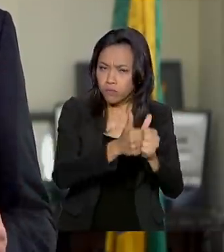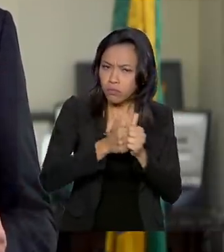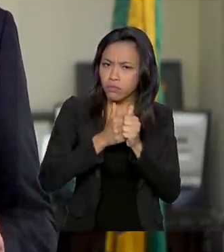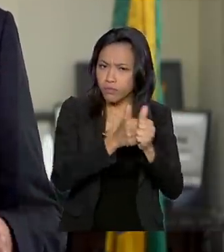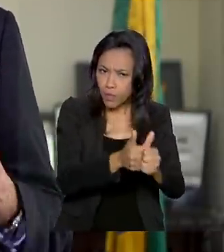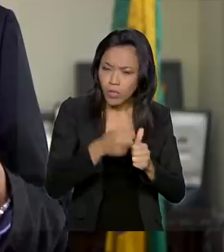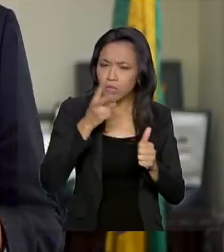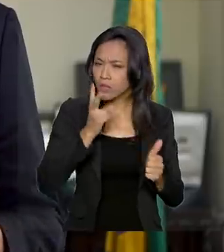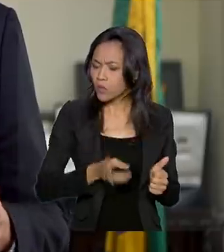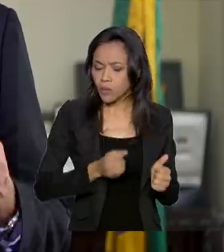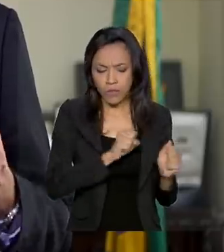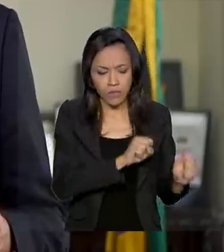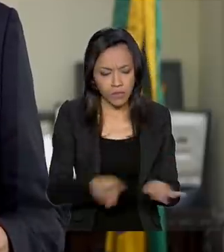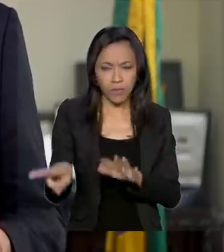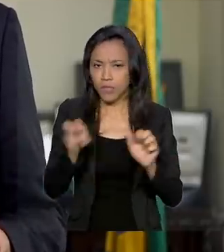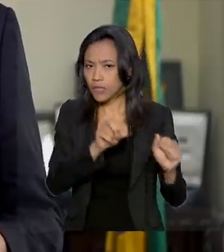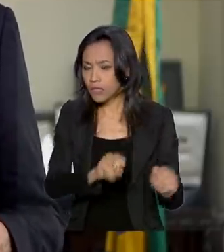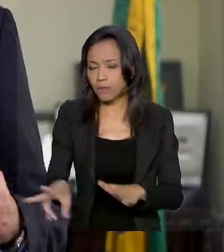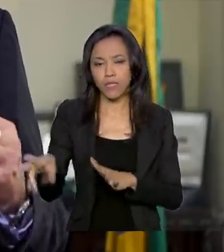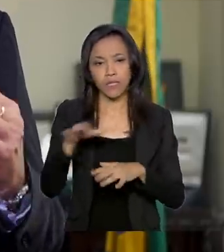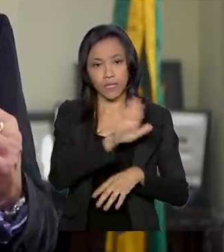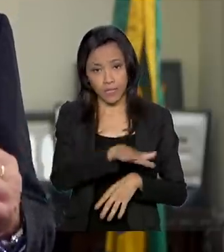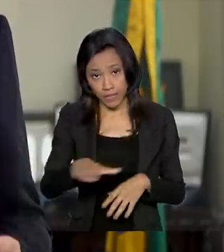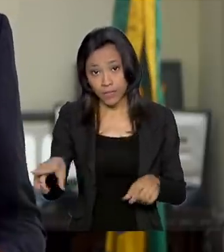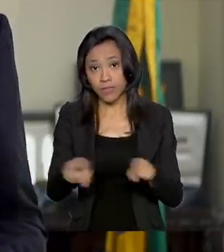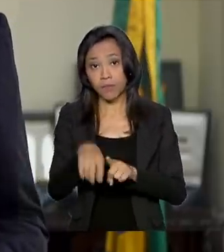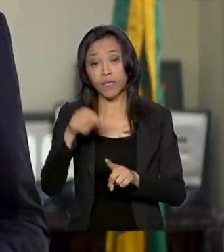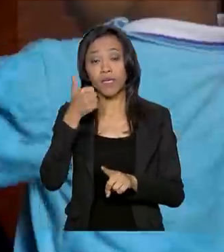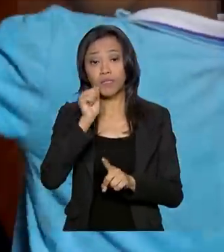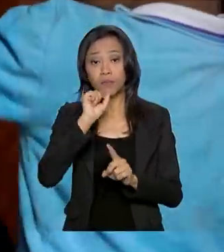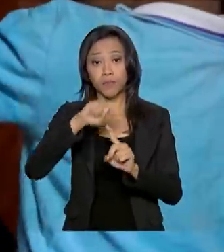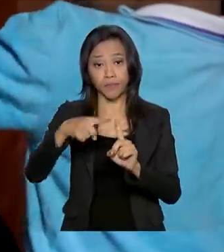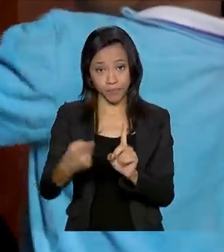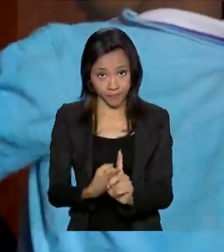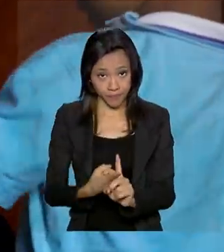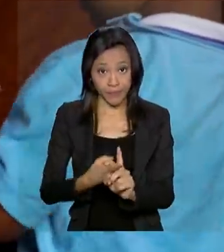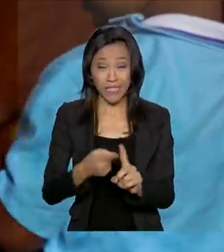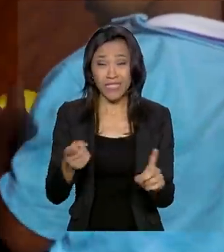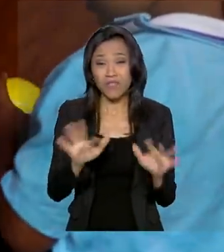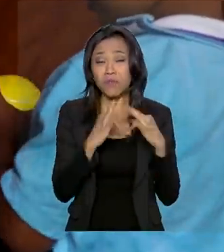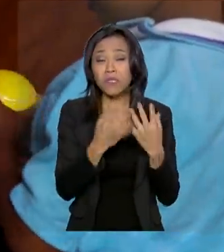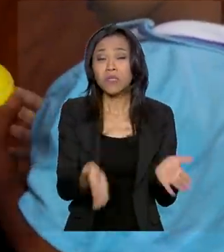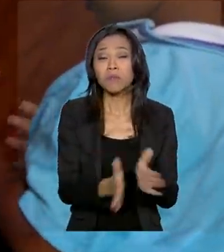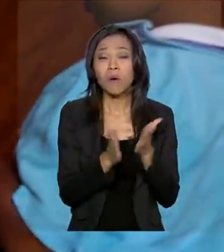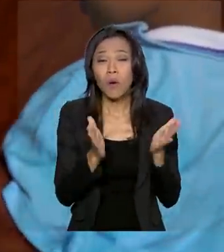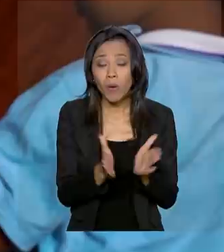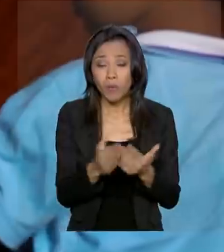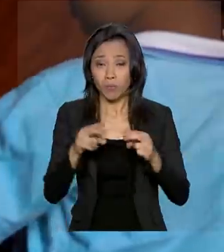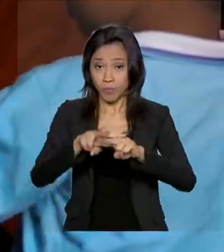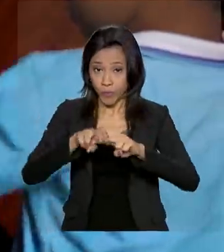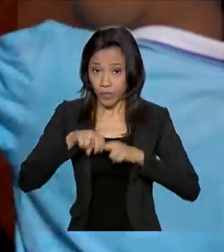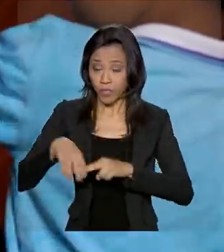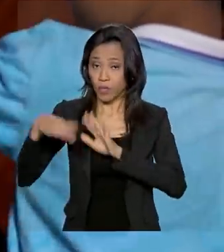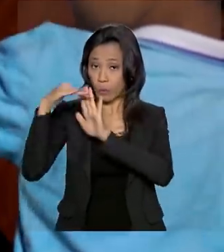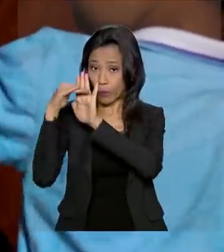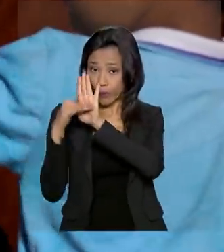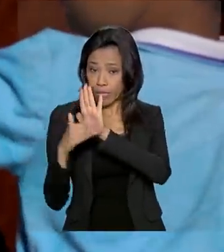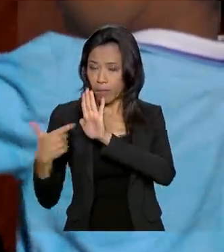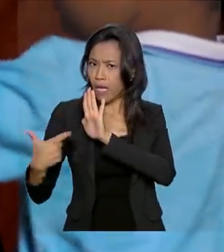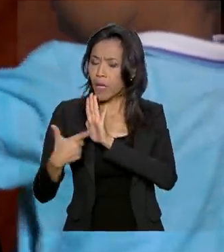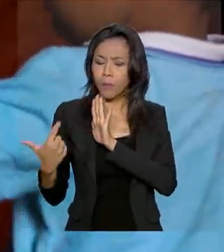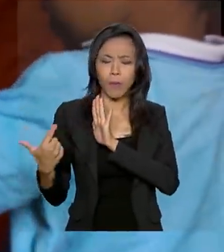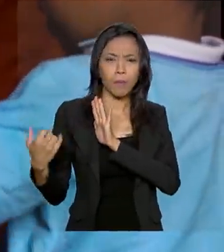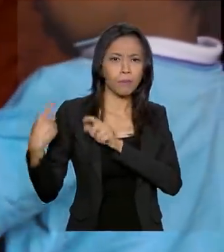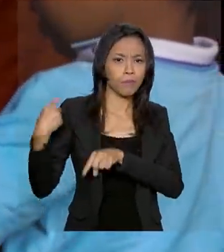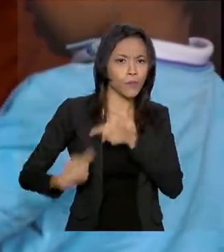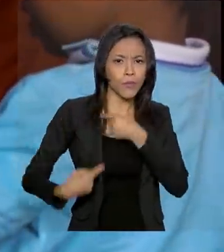semana das crianças e gestantes das famílias mais pobres. É por isso que o programa foi reconhecido como uma das políticas mais